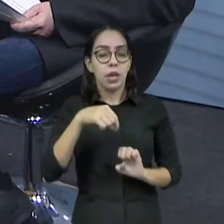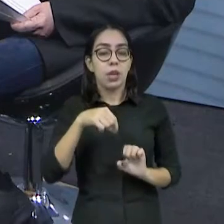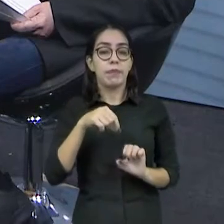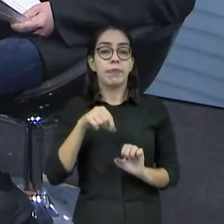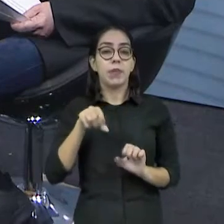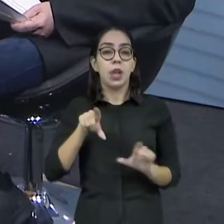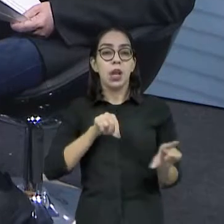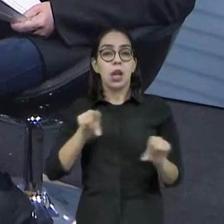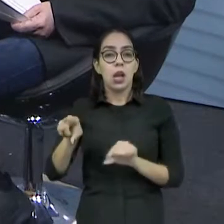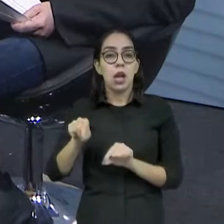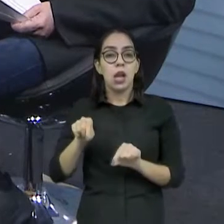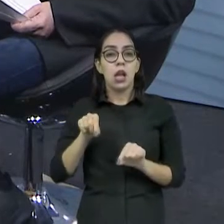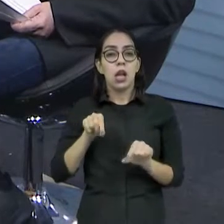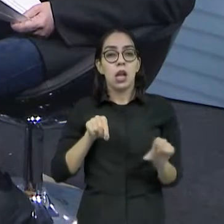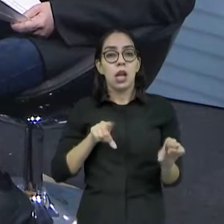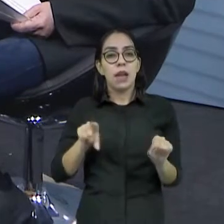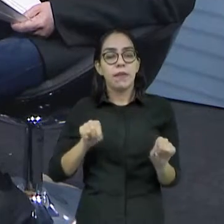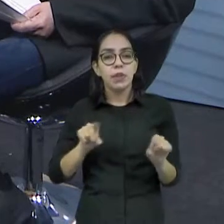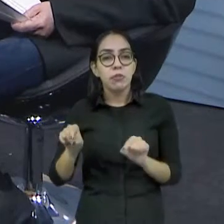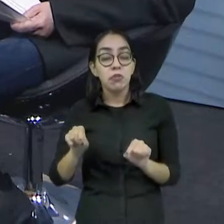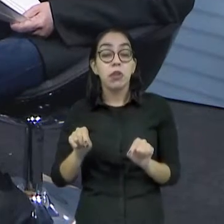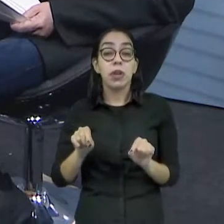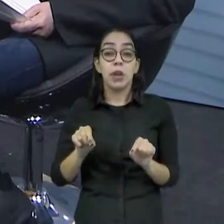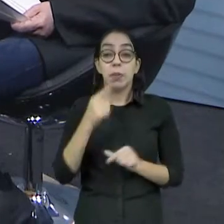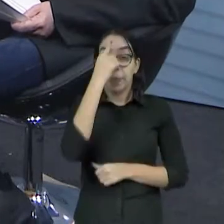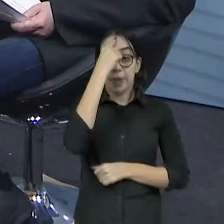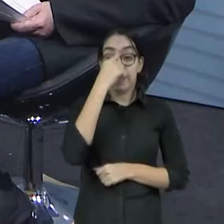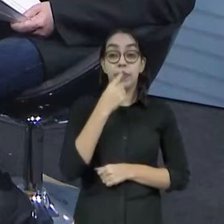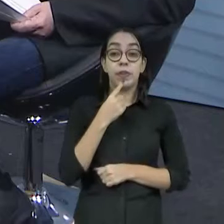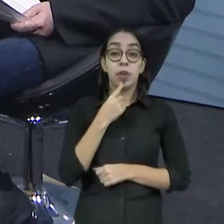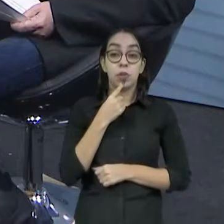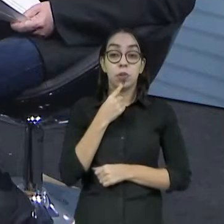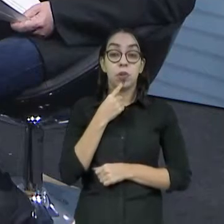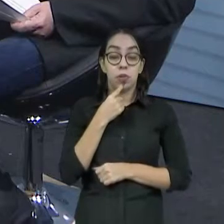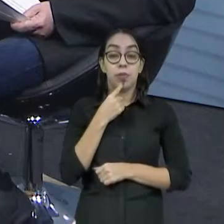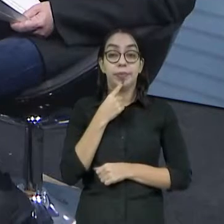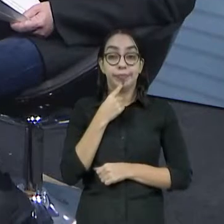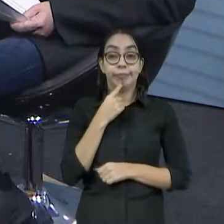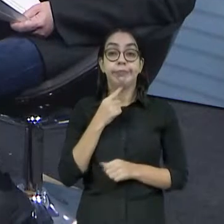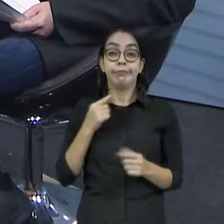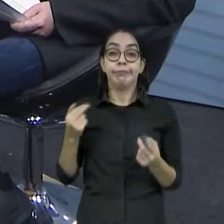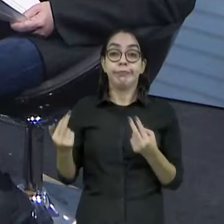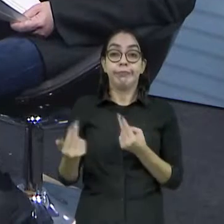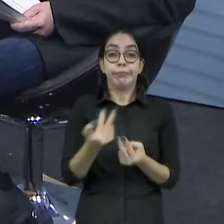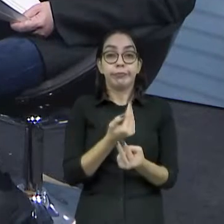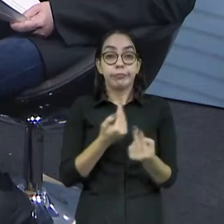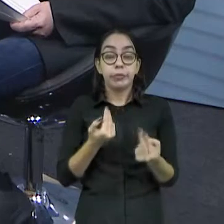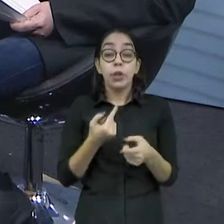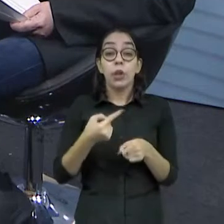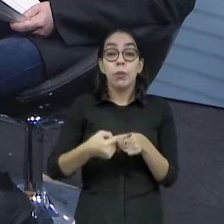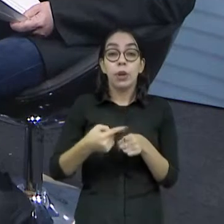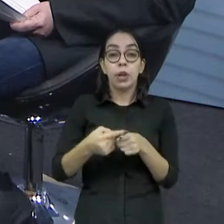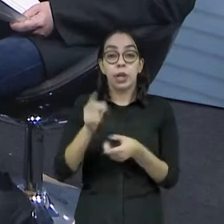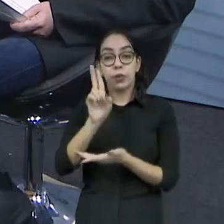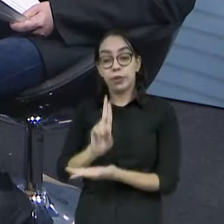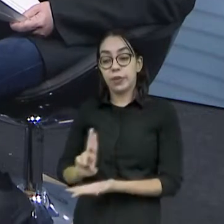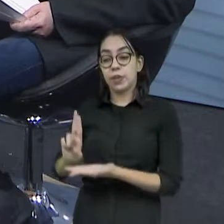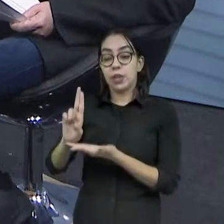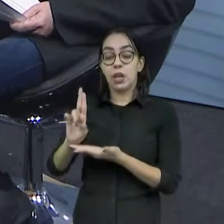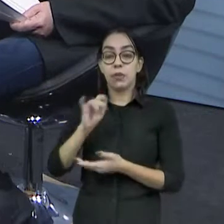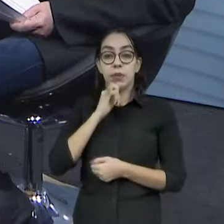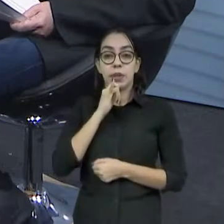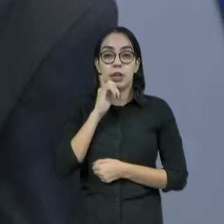Academia também, empreendedores. Universidades. Universidades. Porque tem projetos nas universidades. Eu aqui comecei com o reitor,